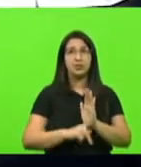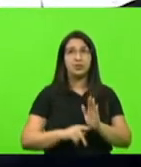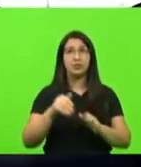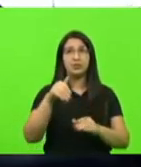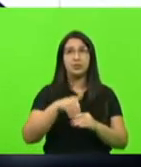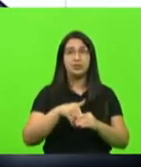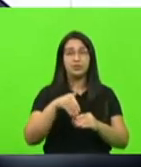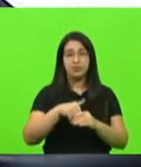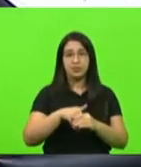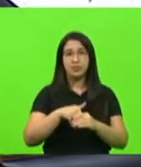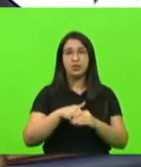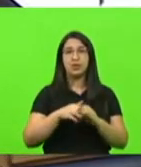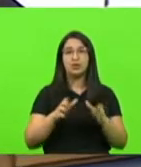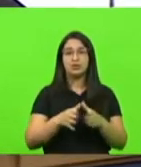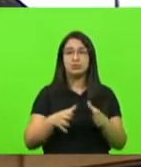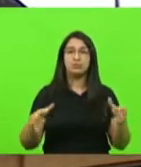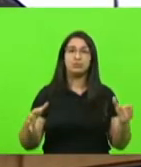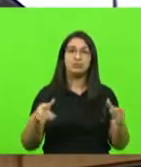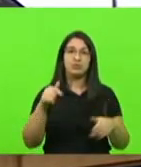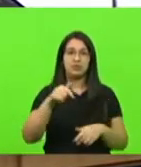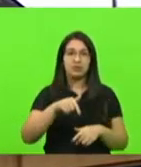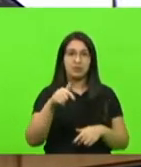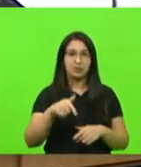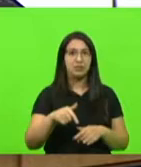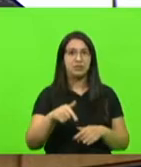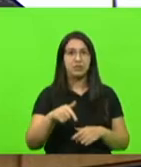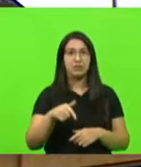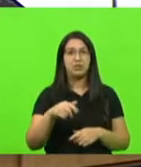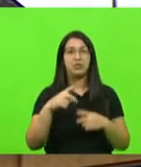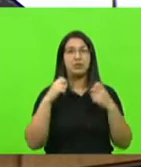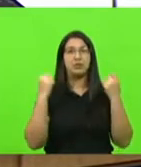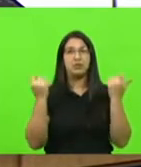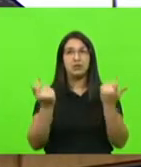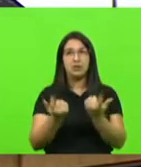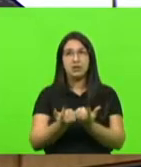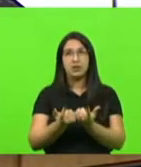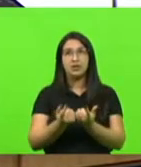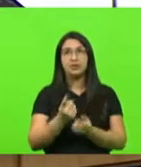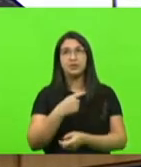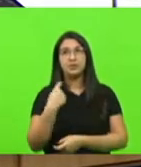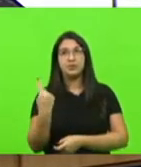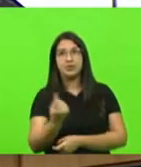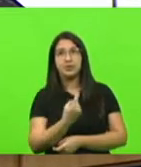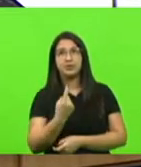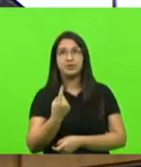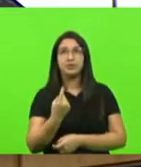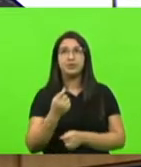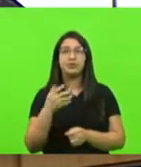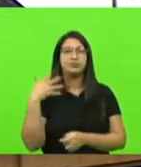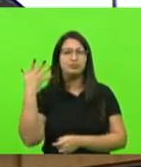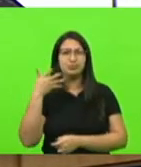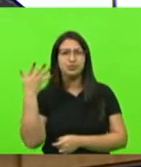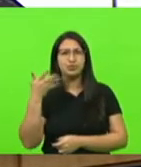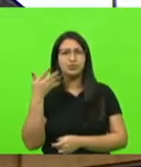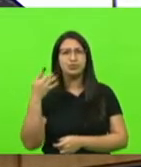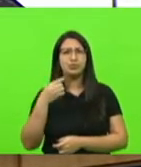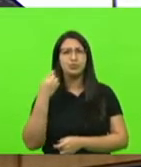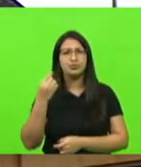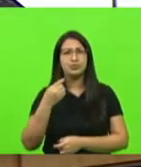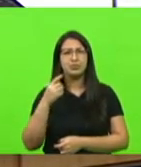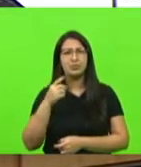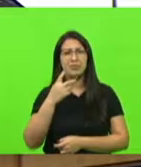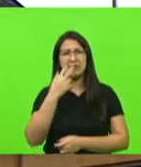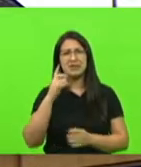por ampla maioria aqui nesse plenário. E a própria fala do deputado é contraditória,